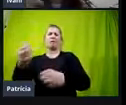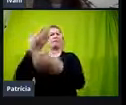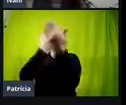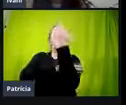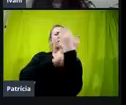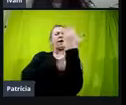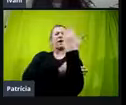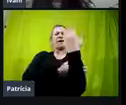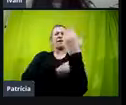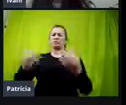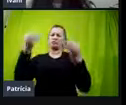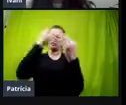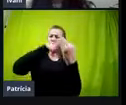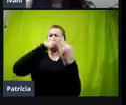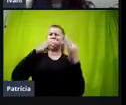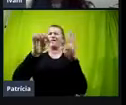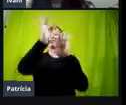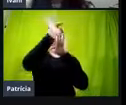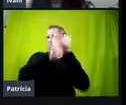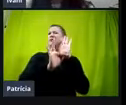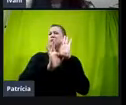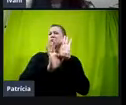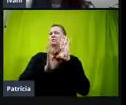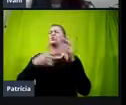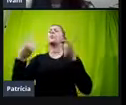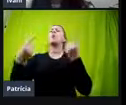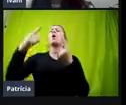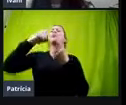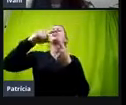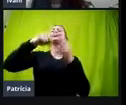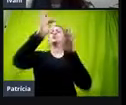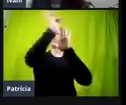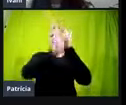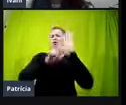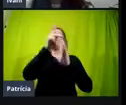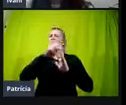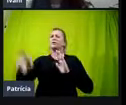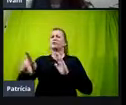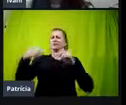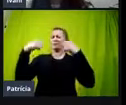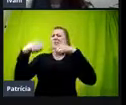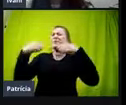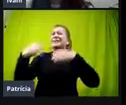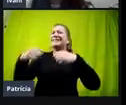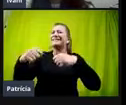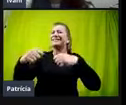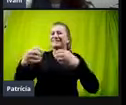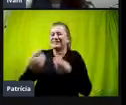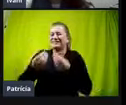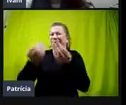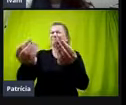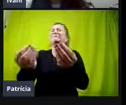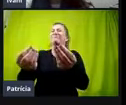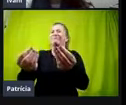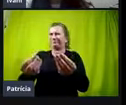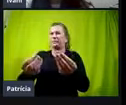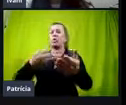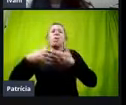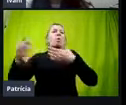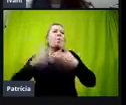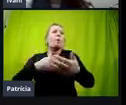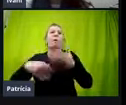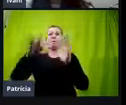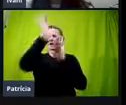os textos, e que tipo de textos os professores precisam, né, precisam disponibilizar? Qualquer texto